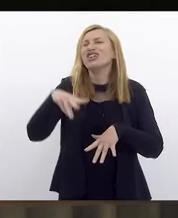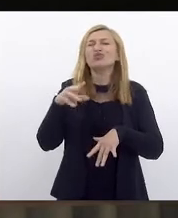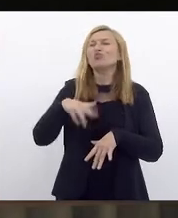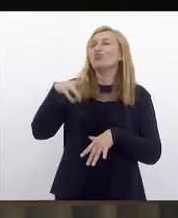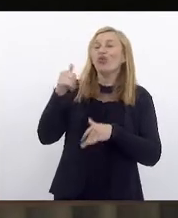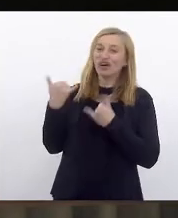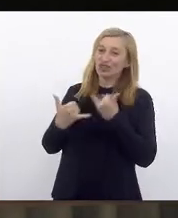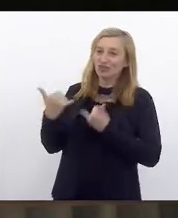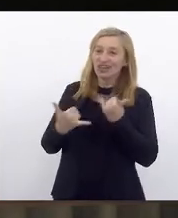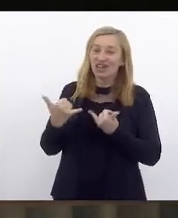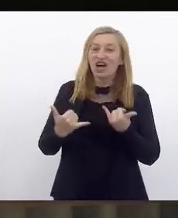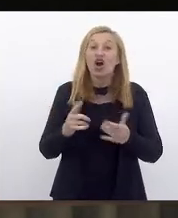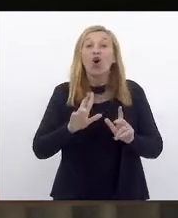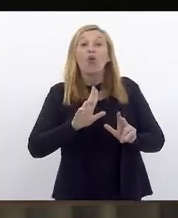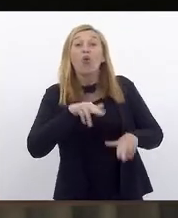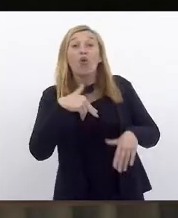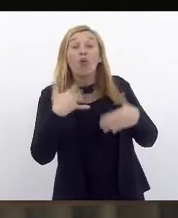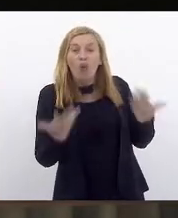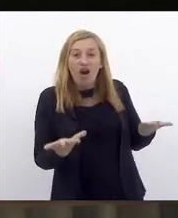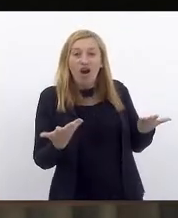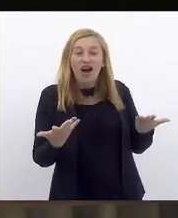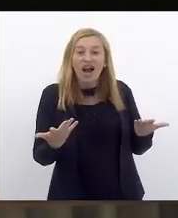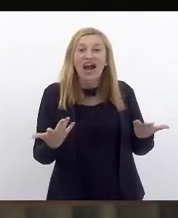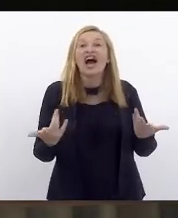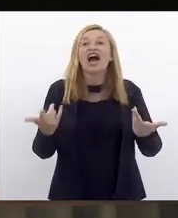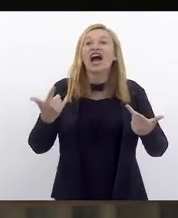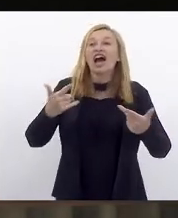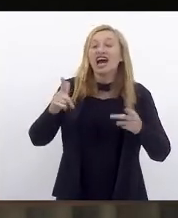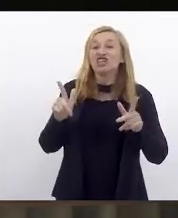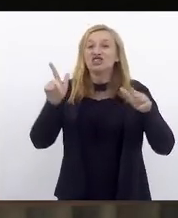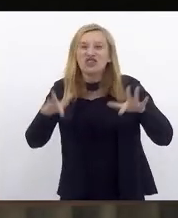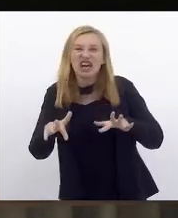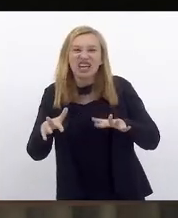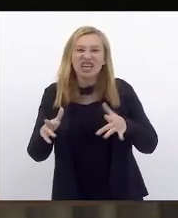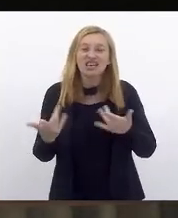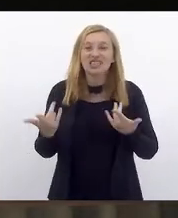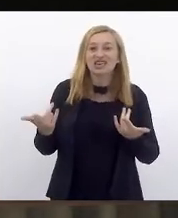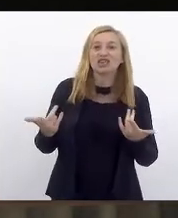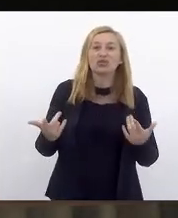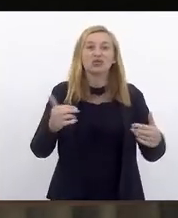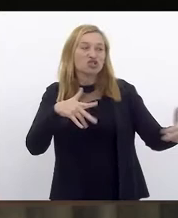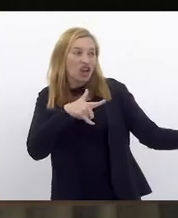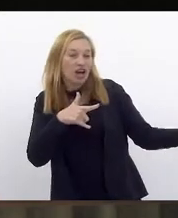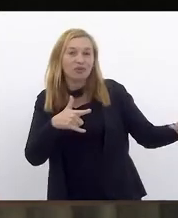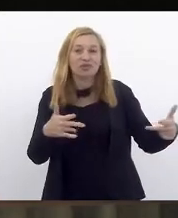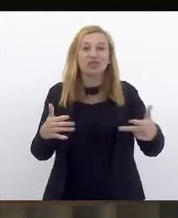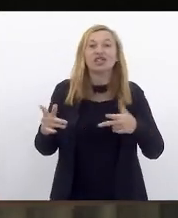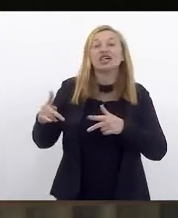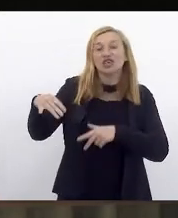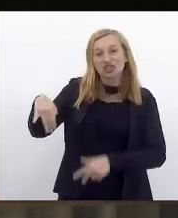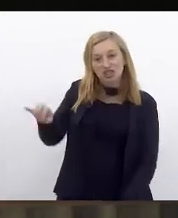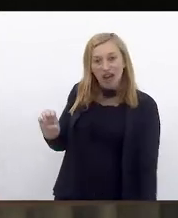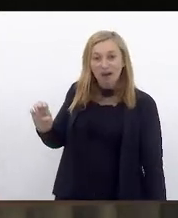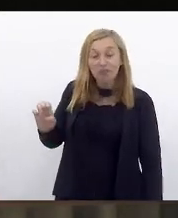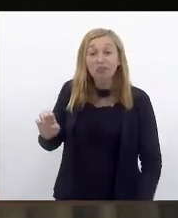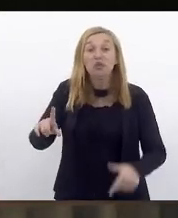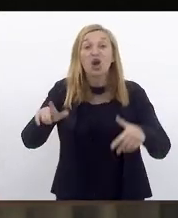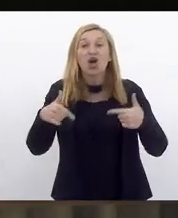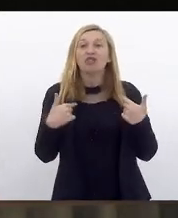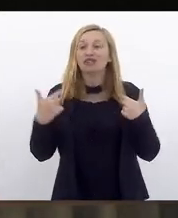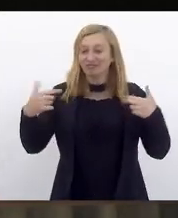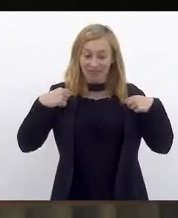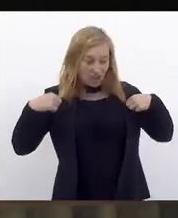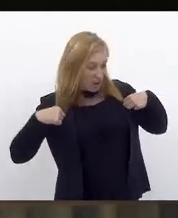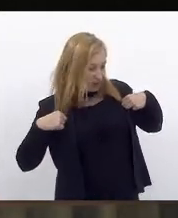Qual a diferença entre o charme e o funk? Um anda bonito e outro elegante. Por isso hoje eu vim mais elegante